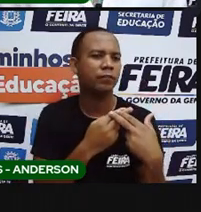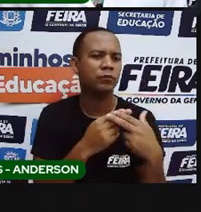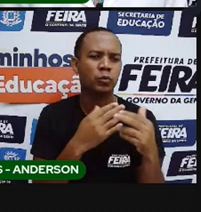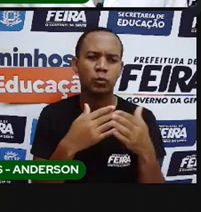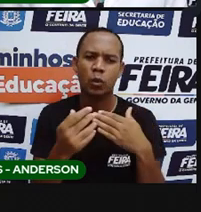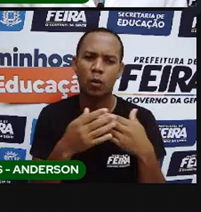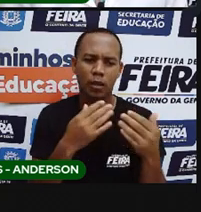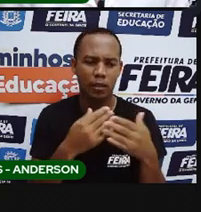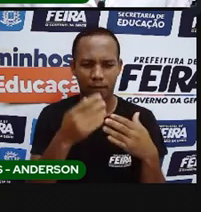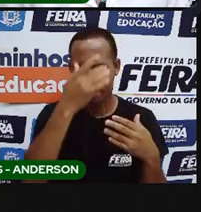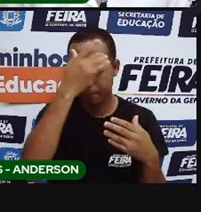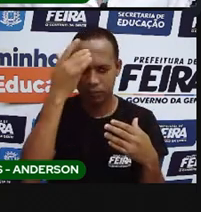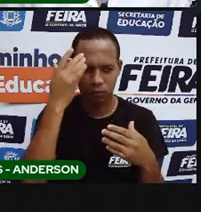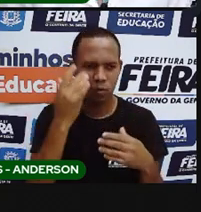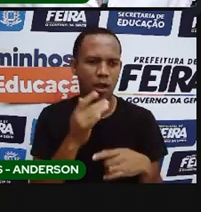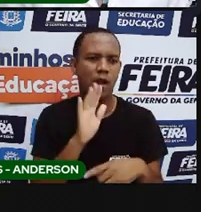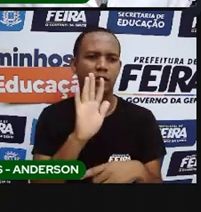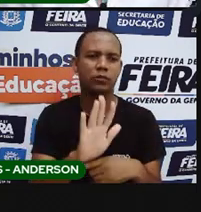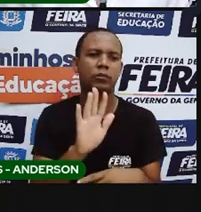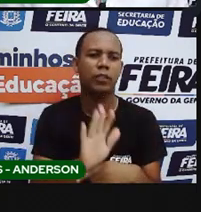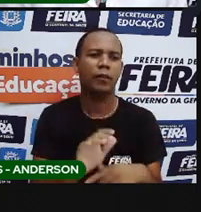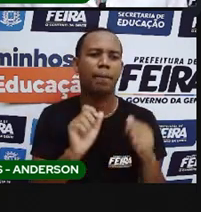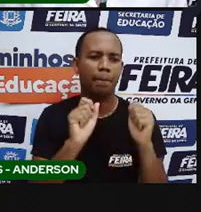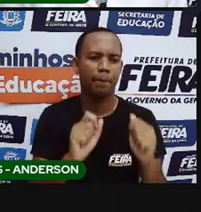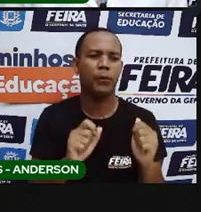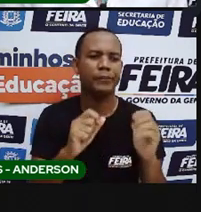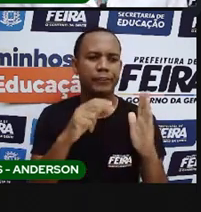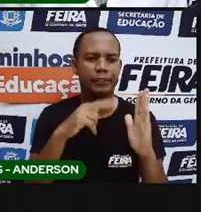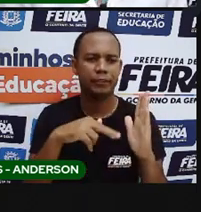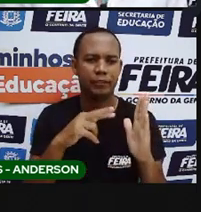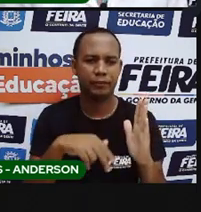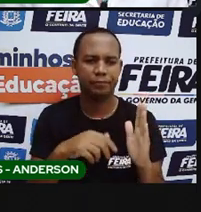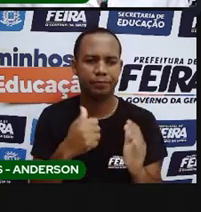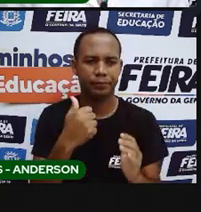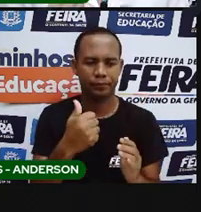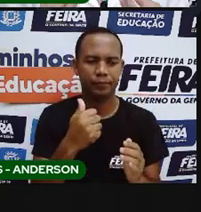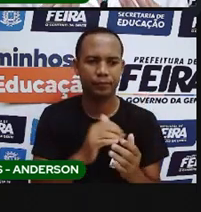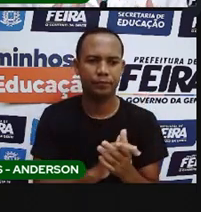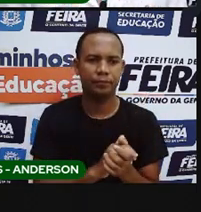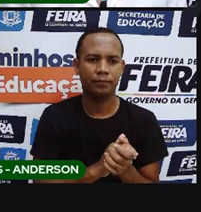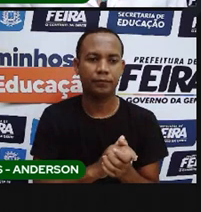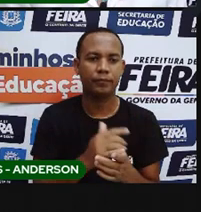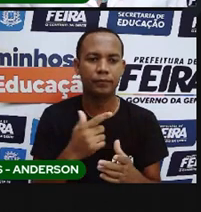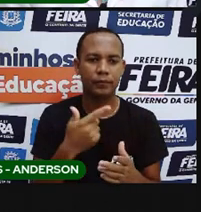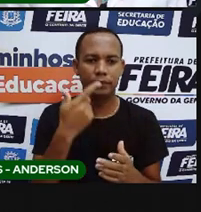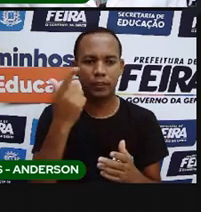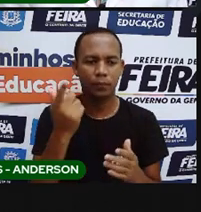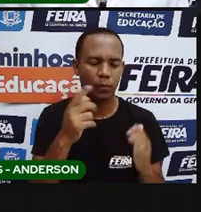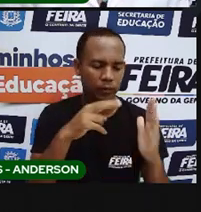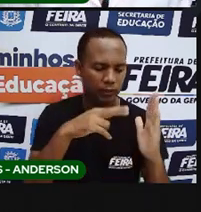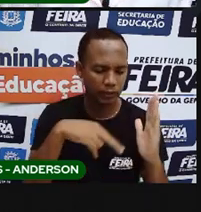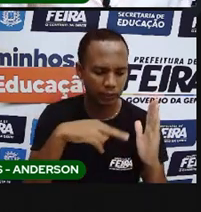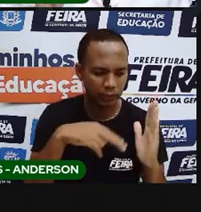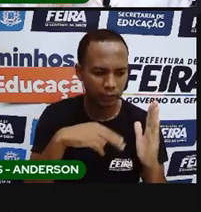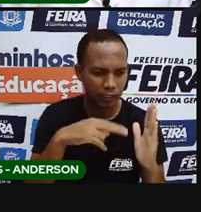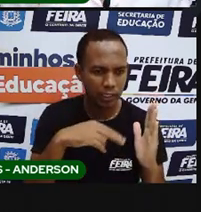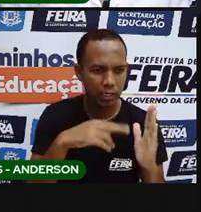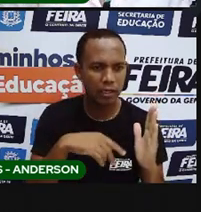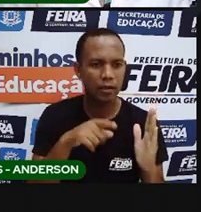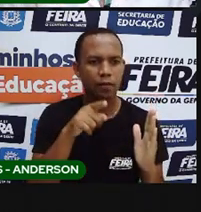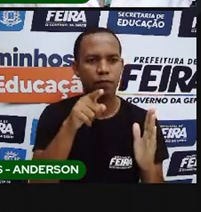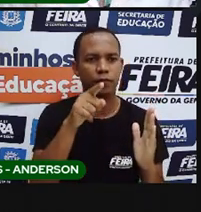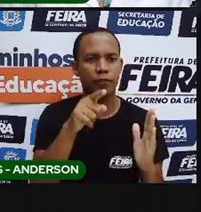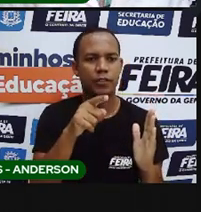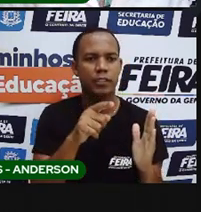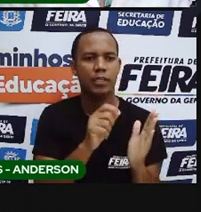mais velho que mora com você e tentem fazer a leitura. Certo? Após a leitura do texto, aí você vai vir para